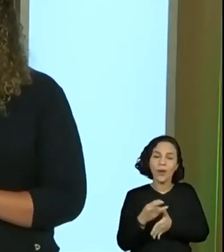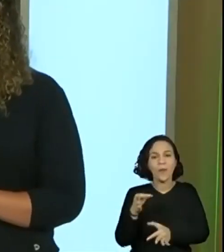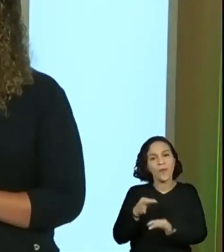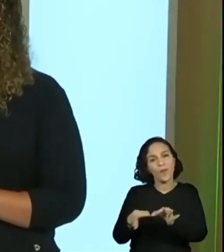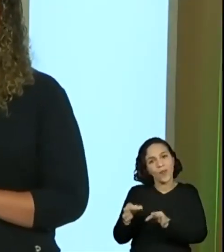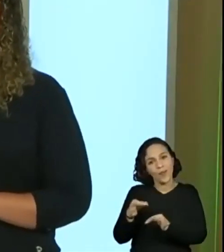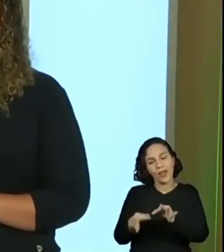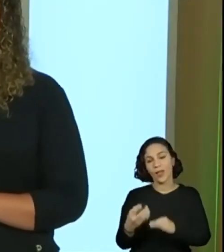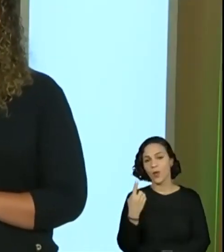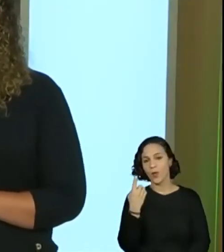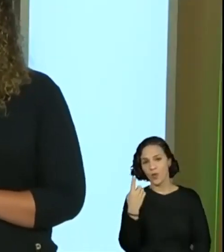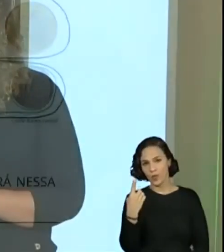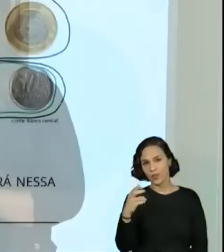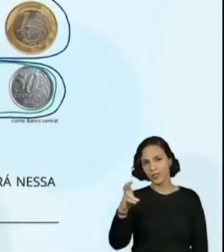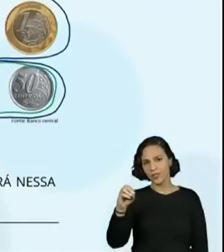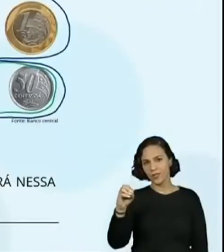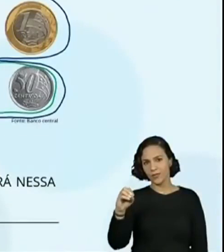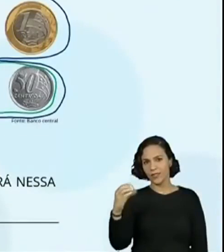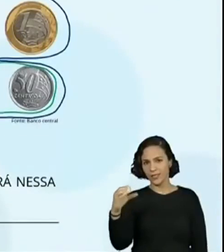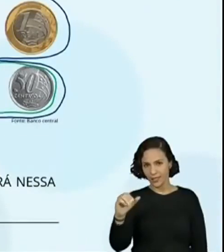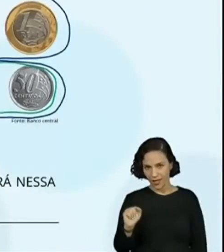de vinte e cinco centavos. Isso mesmo.